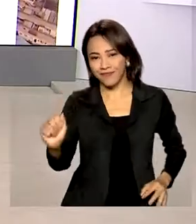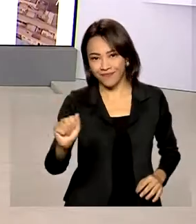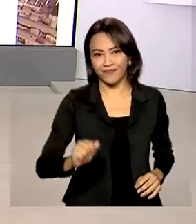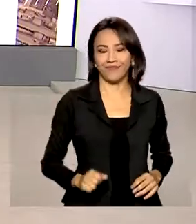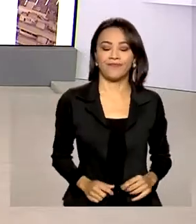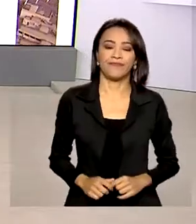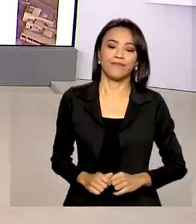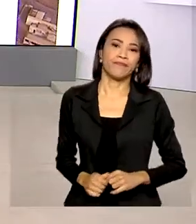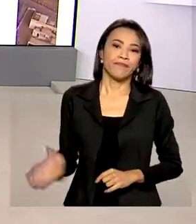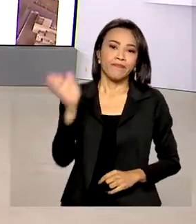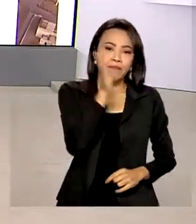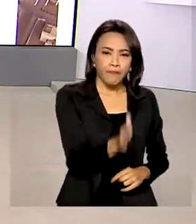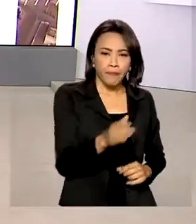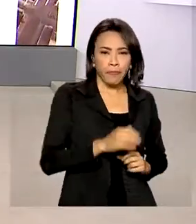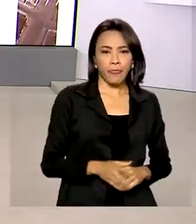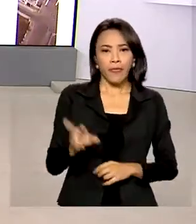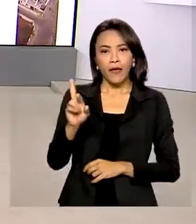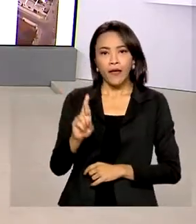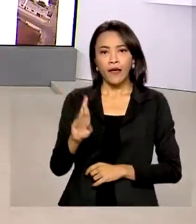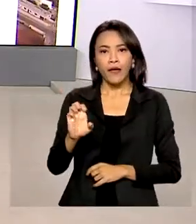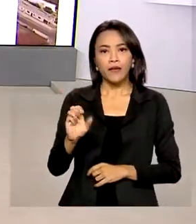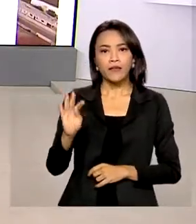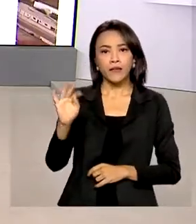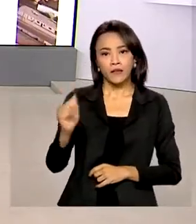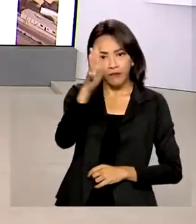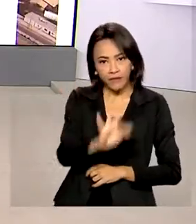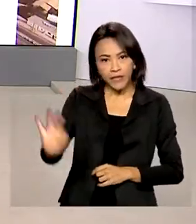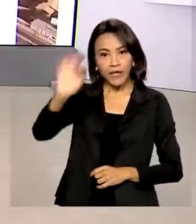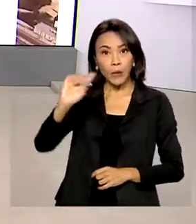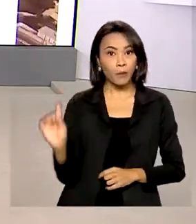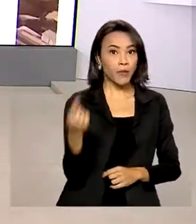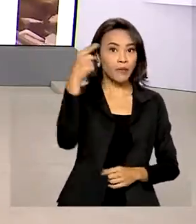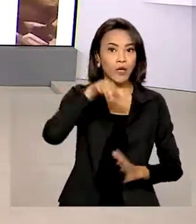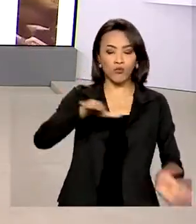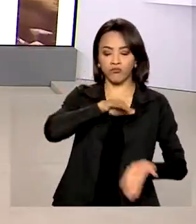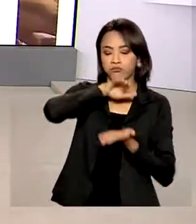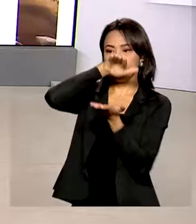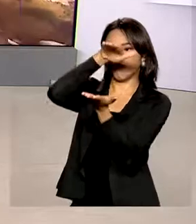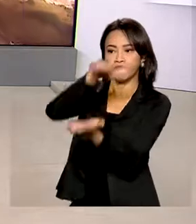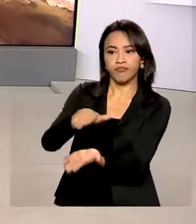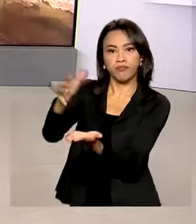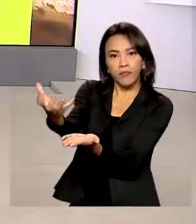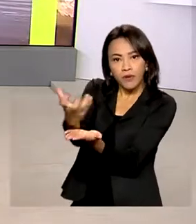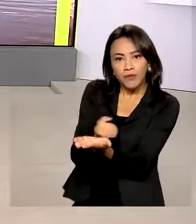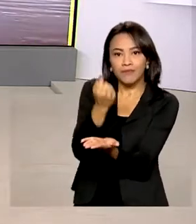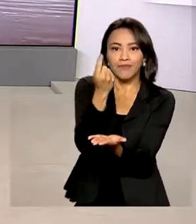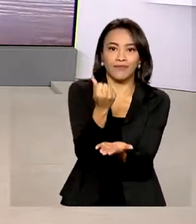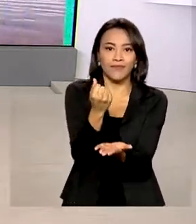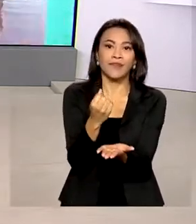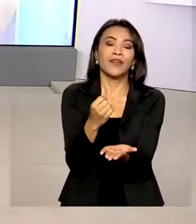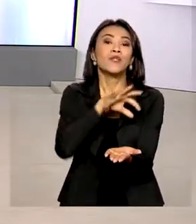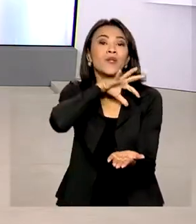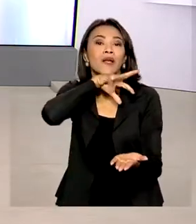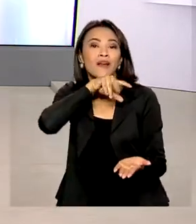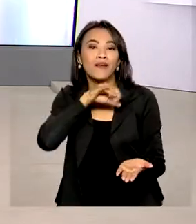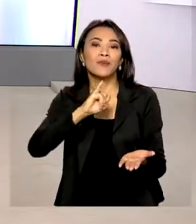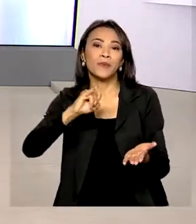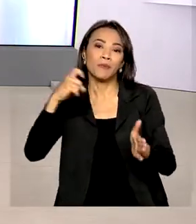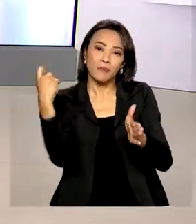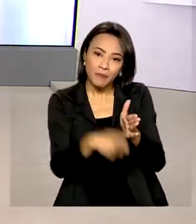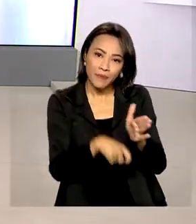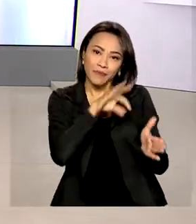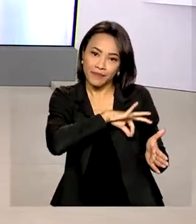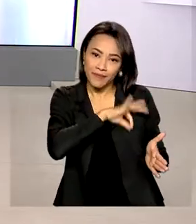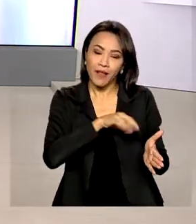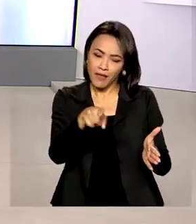A Receita Federal libera hoje a consulta ao primeiro lote de restituição do imposto de renda. Vamos conversar com Glauco de Queiroz, ele